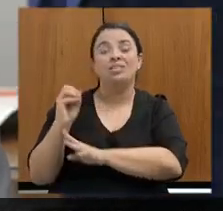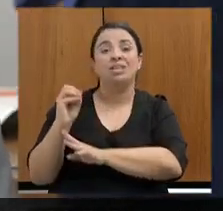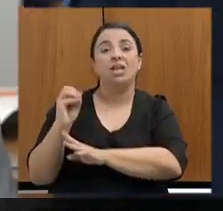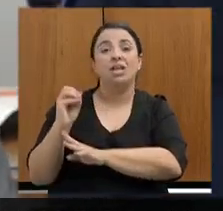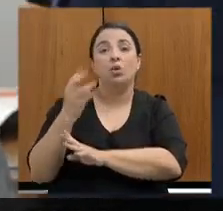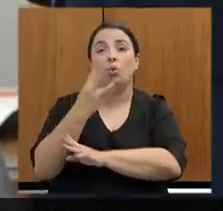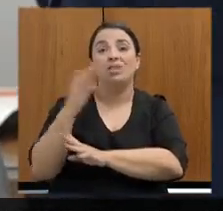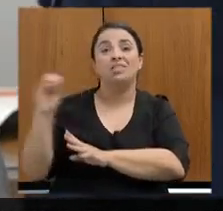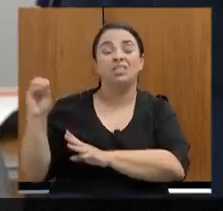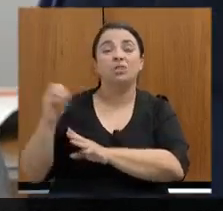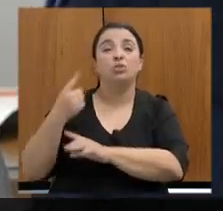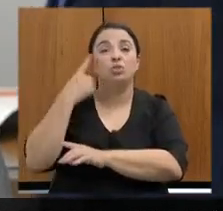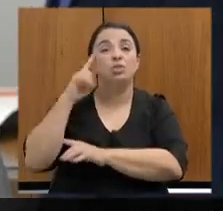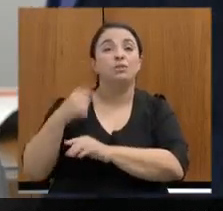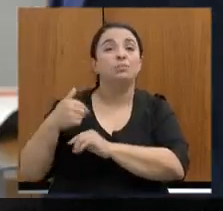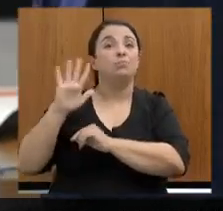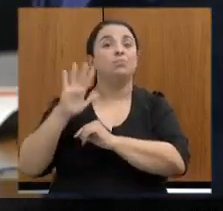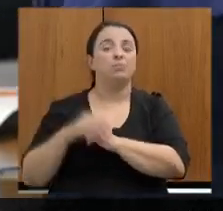mais